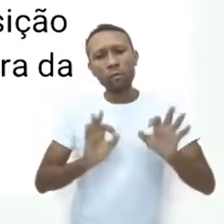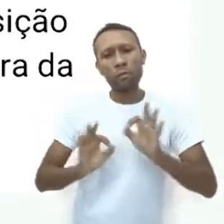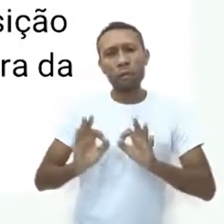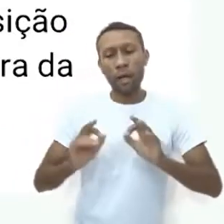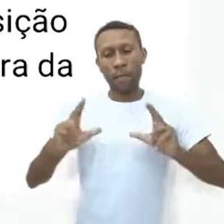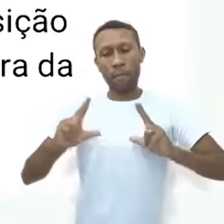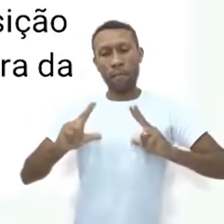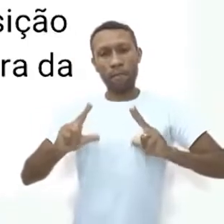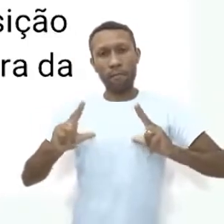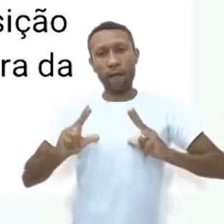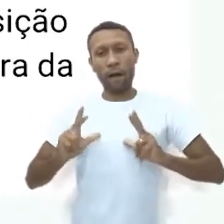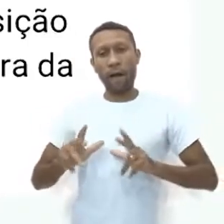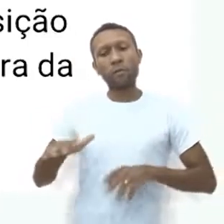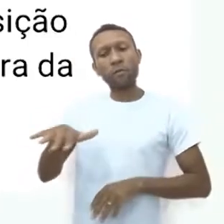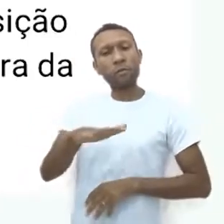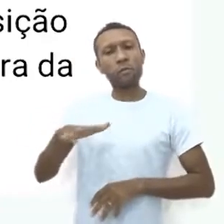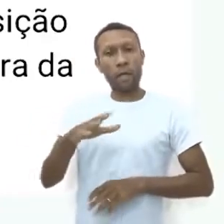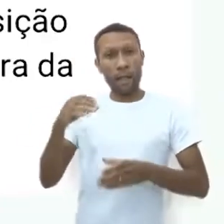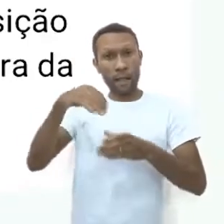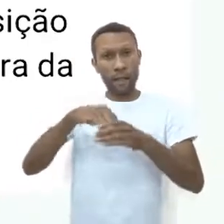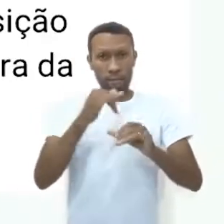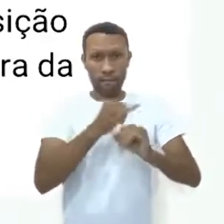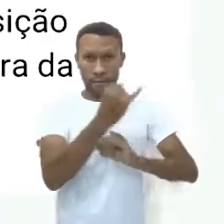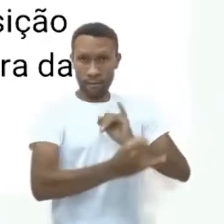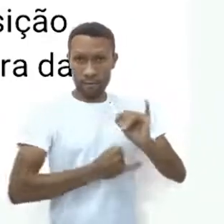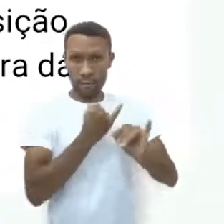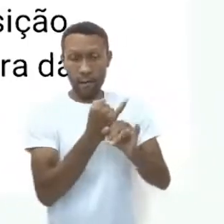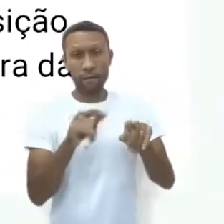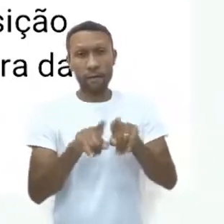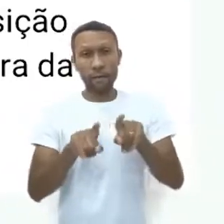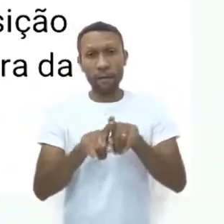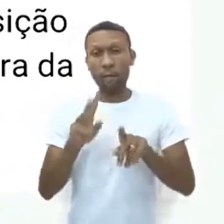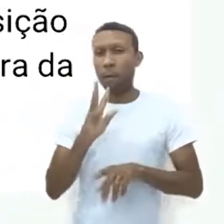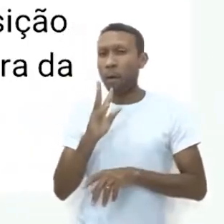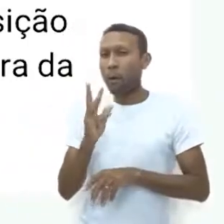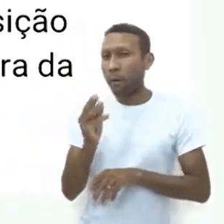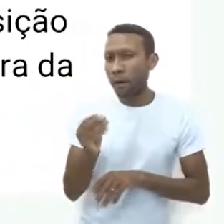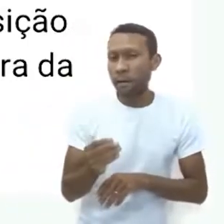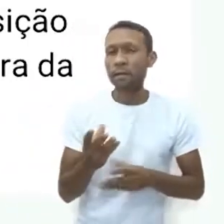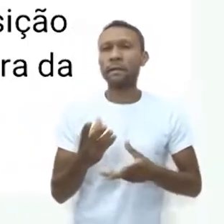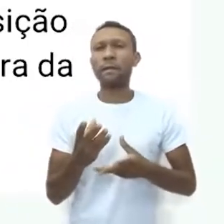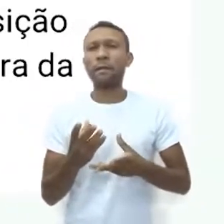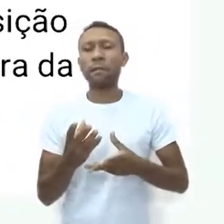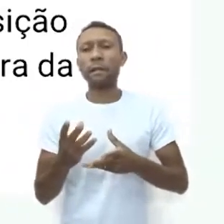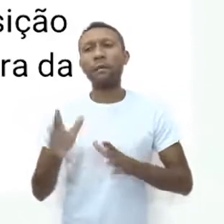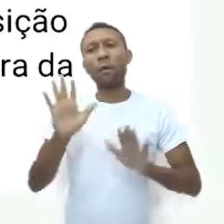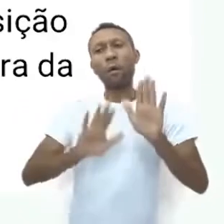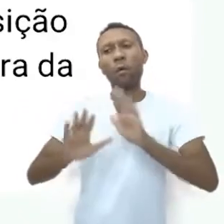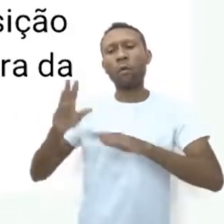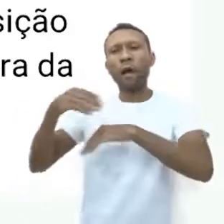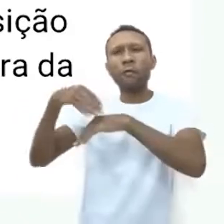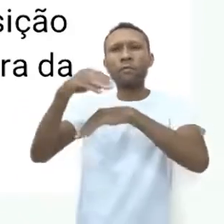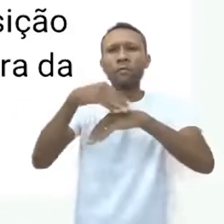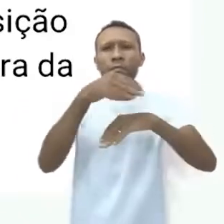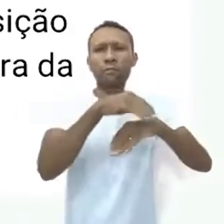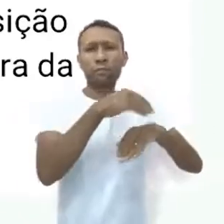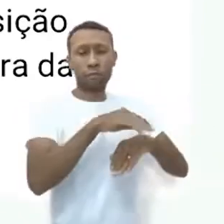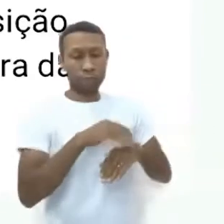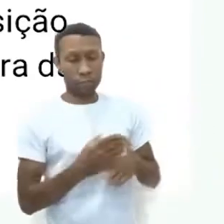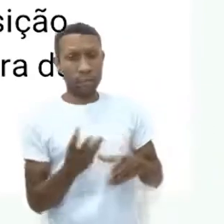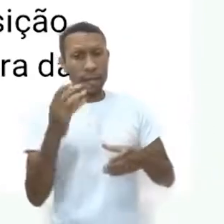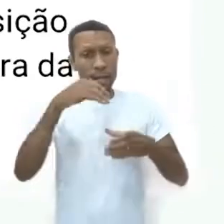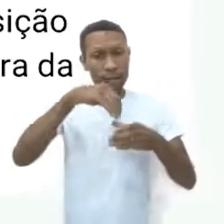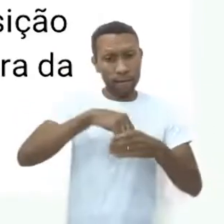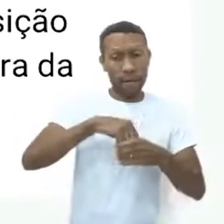privacidade em ambientes digitais e reconhecer e evitar os riscos da exposição online e suas consequências